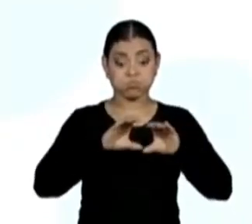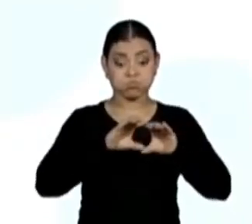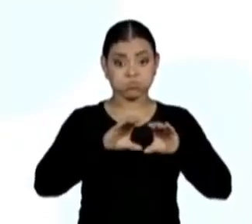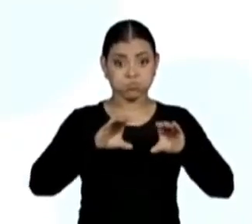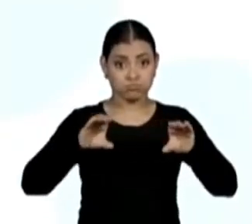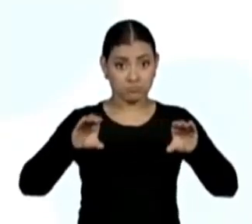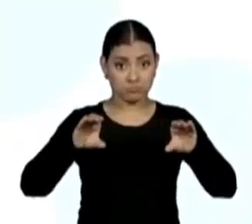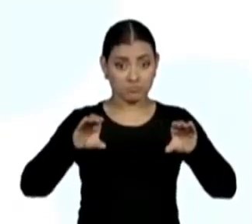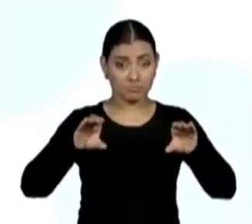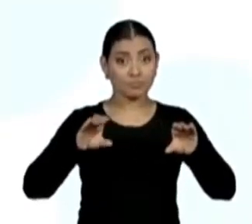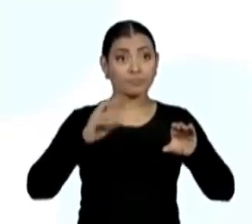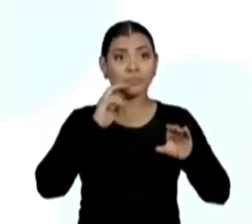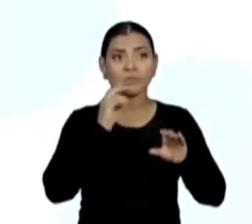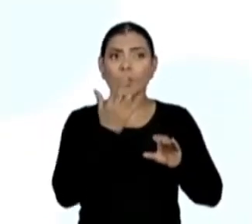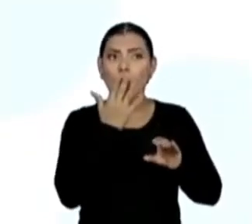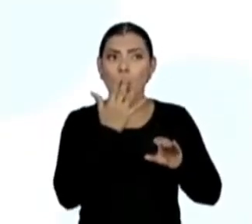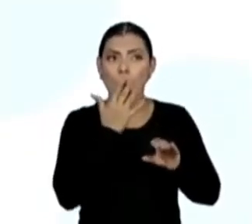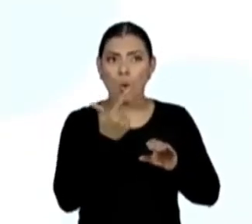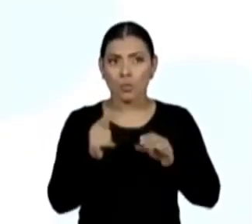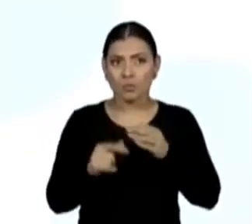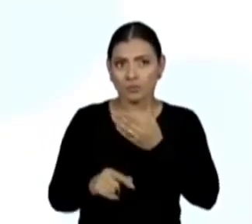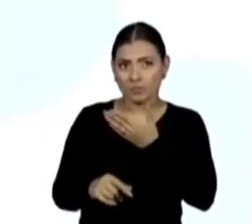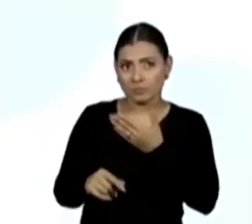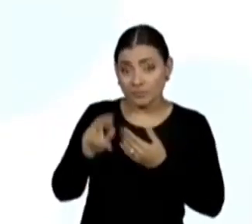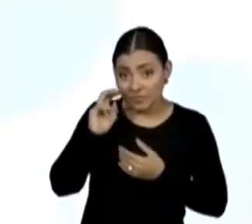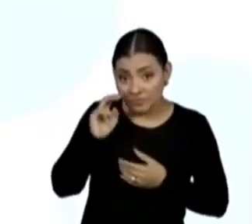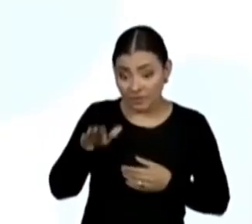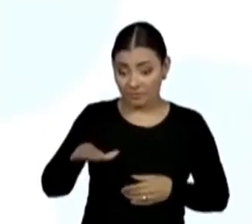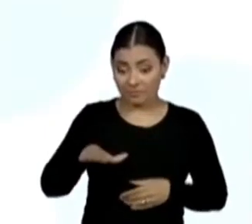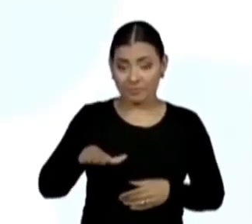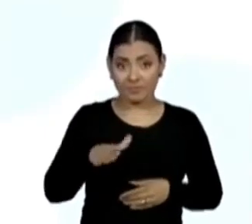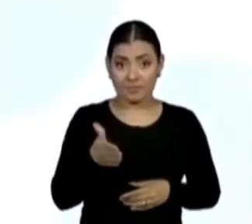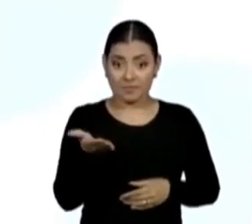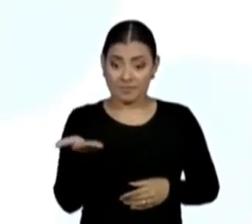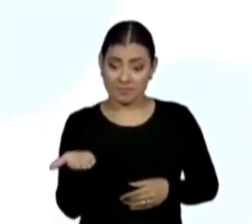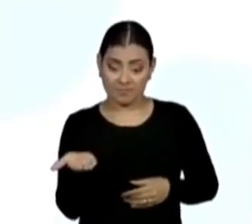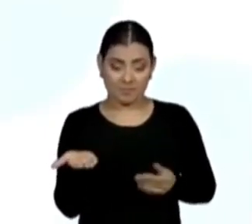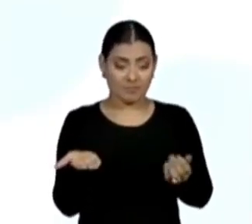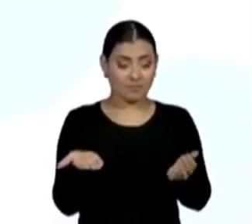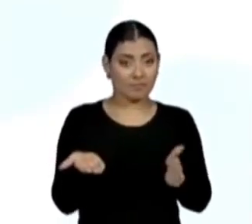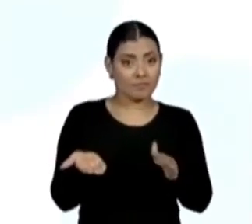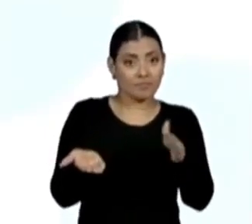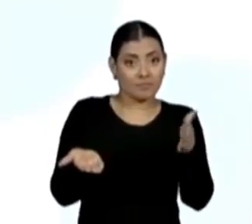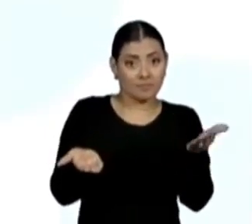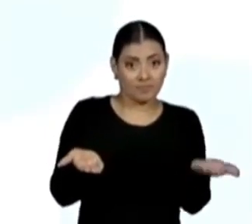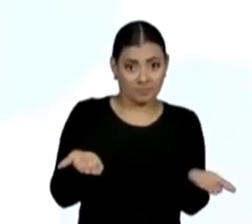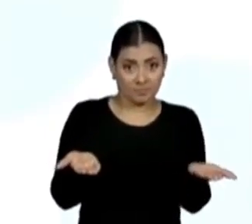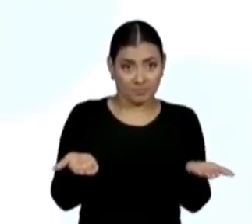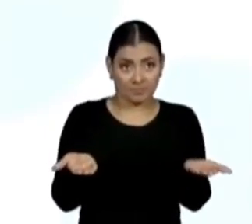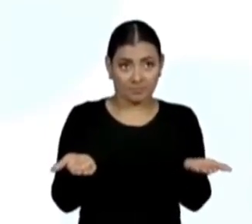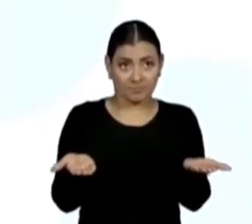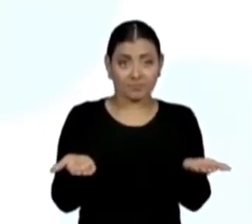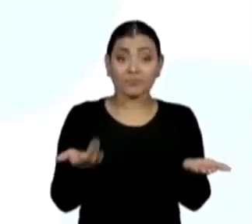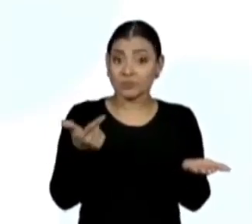Eu vou pegar o marca-texto, eu tenho o quadrado, observe, que se repete,